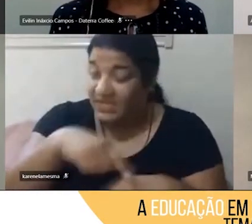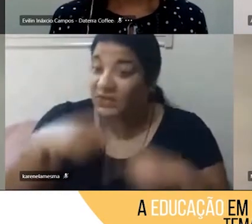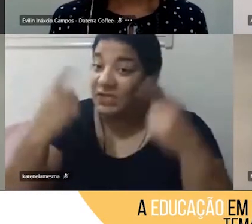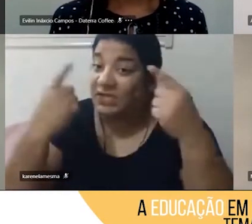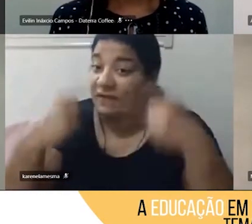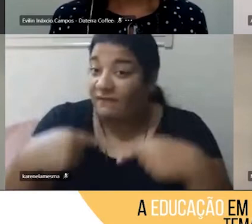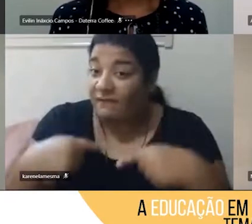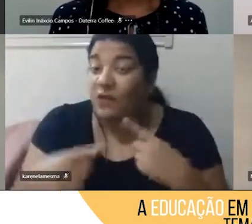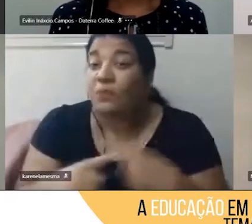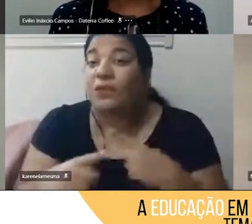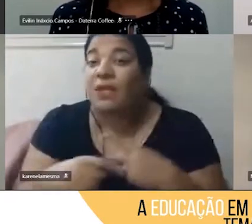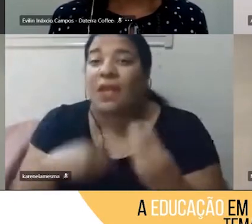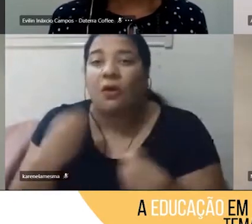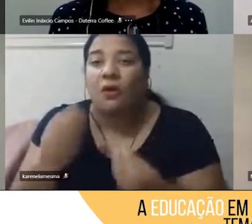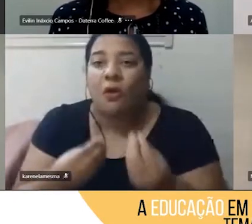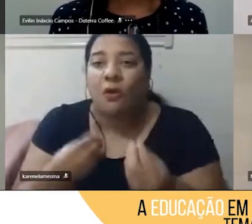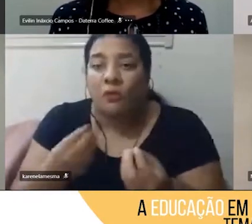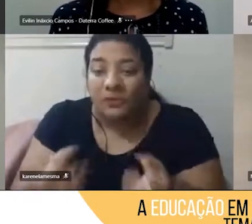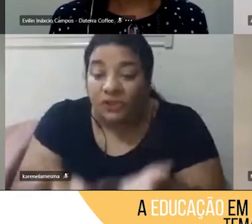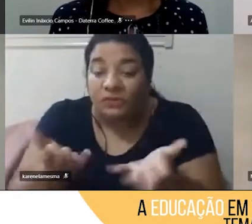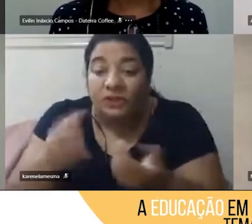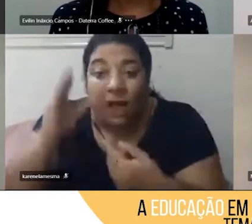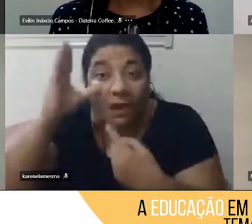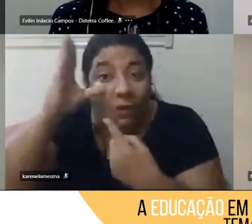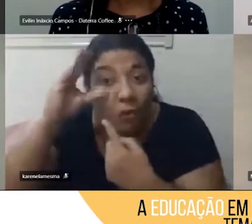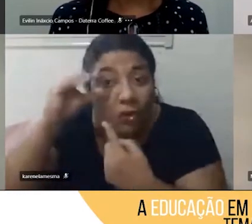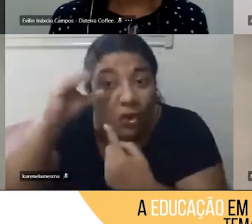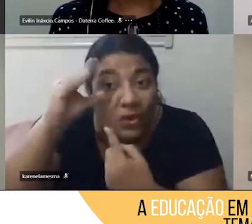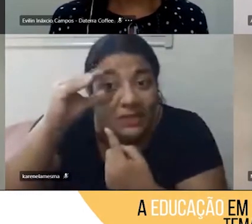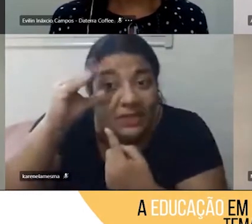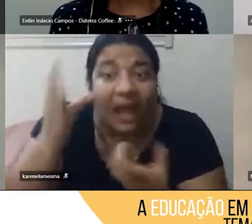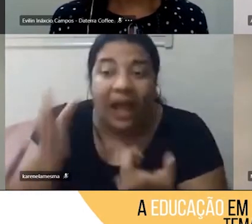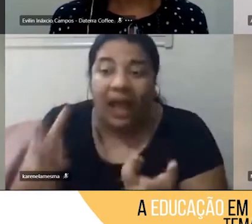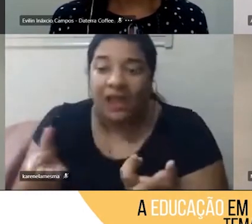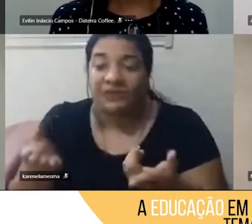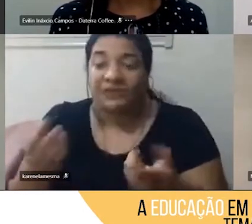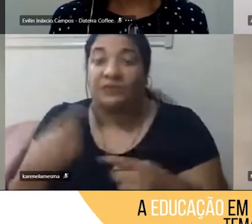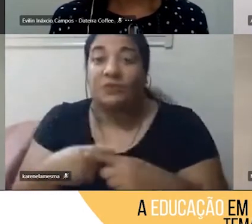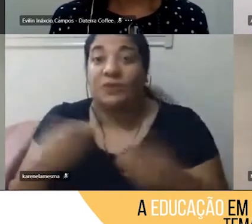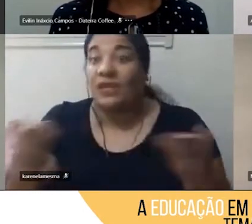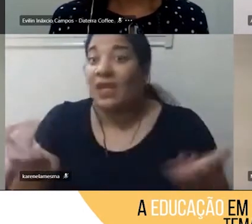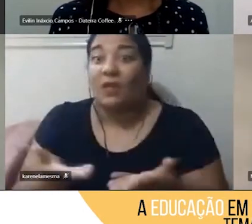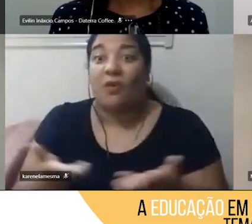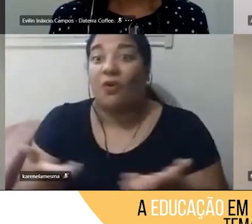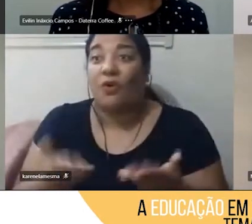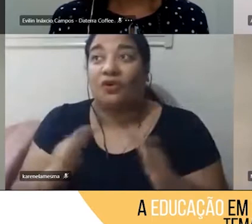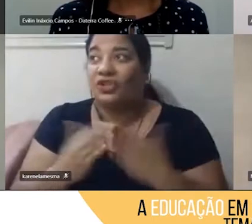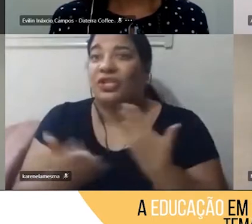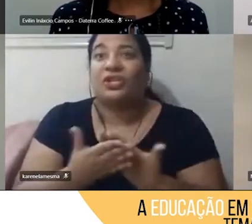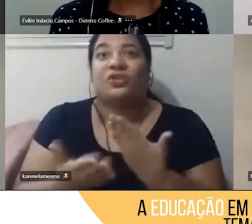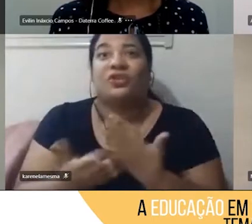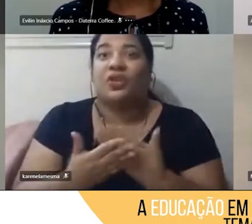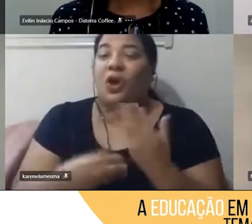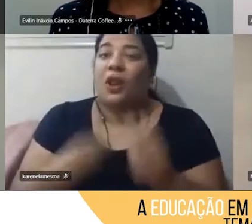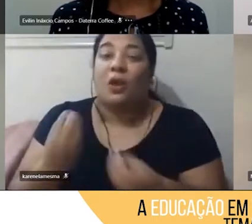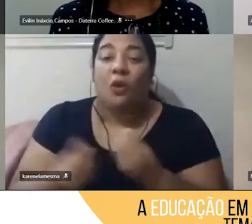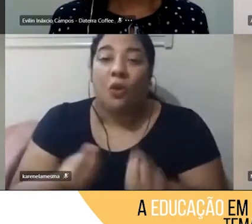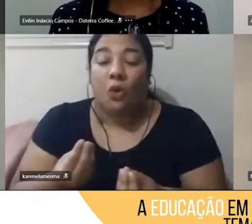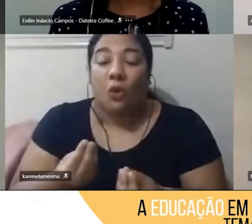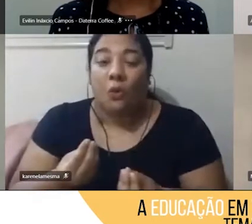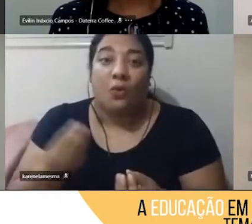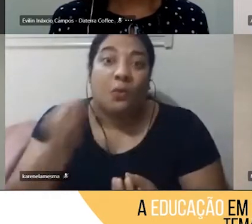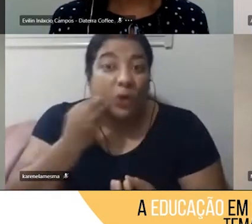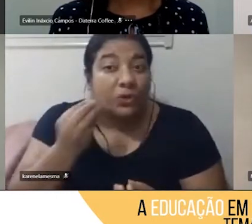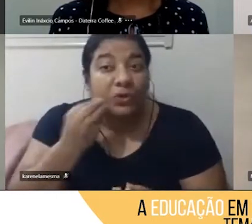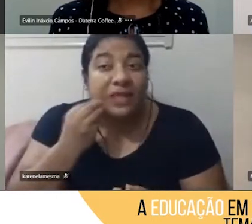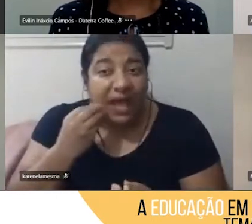estimula a curiosidade, hoje num momento muito único da escola, com uma super oportunidade, apesar de toda essa crise,